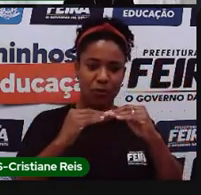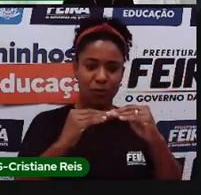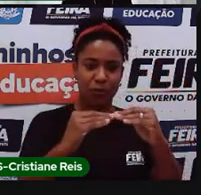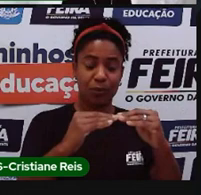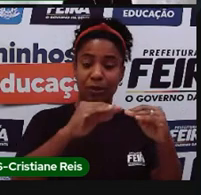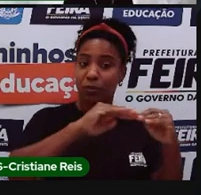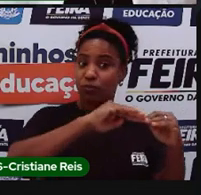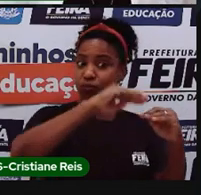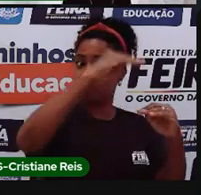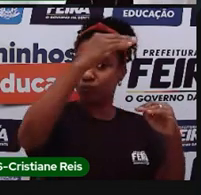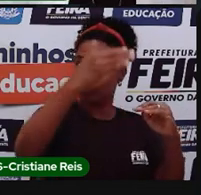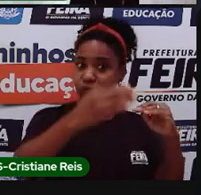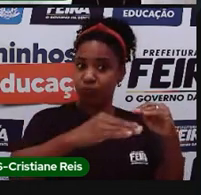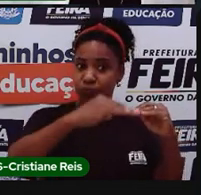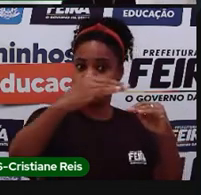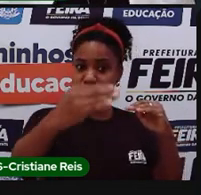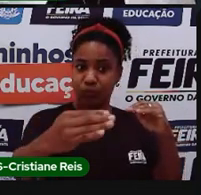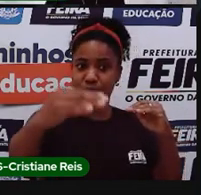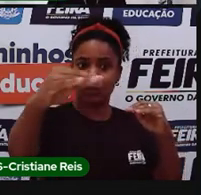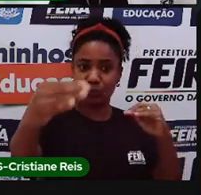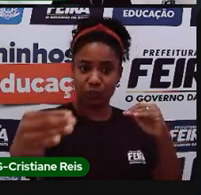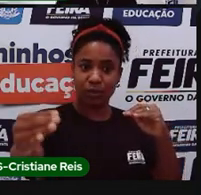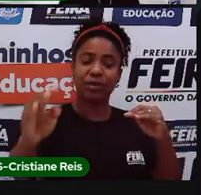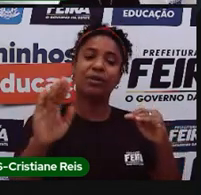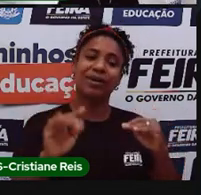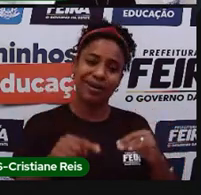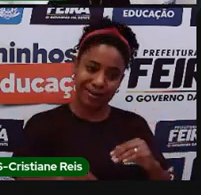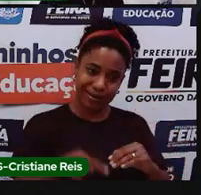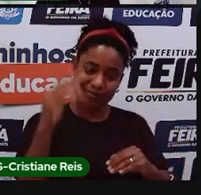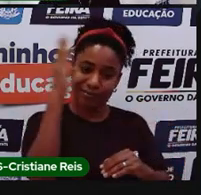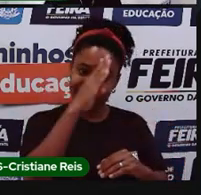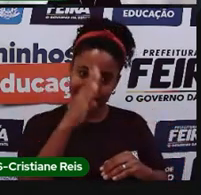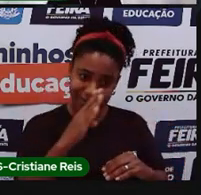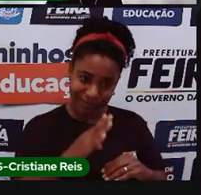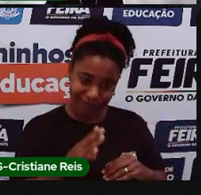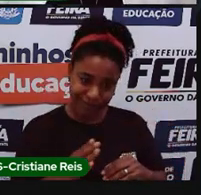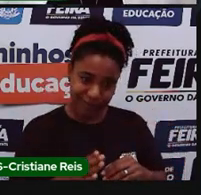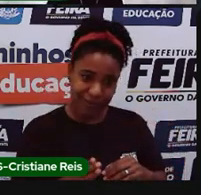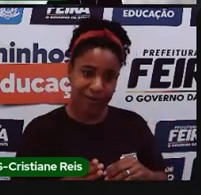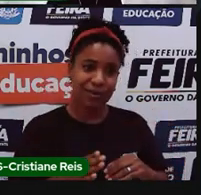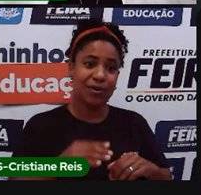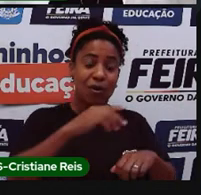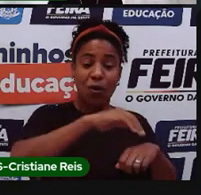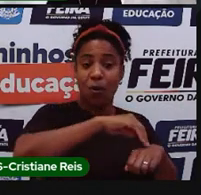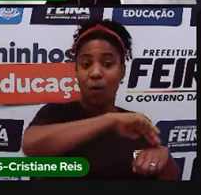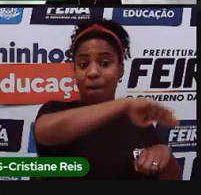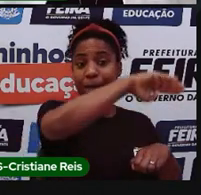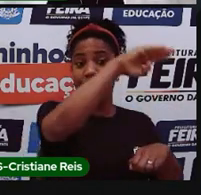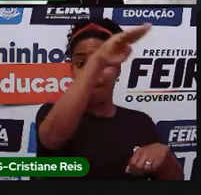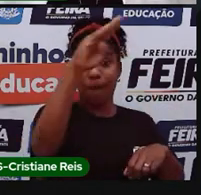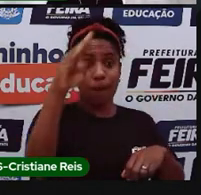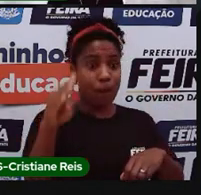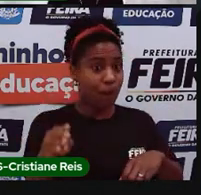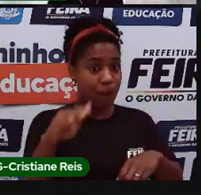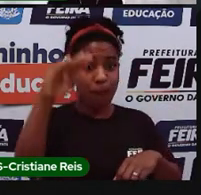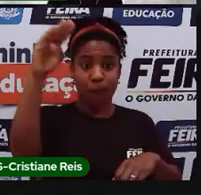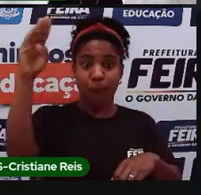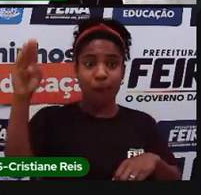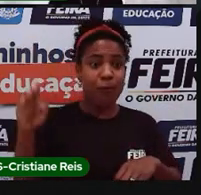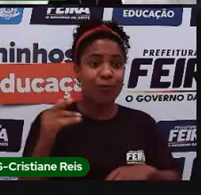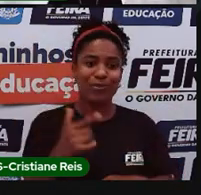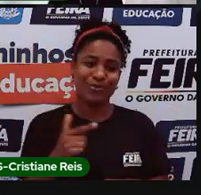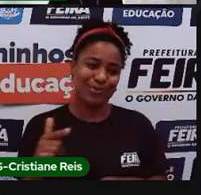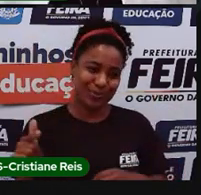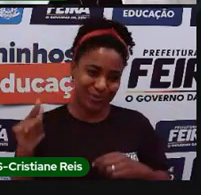né, dos planais, porque a não tem montanhas no território brasileiro, né, como você já sabe. Então, na realidade, essa aqui, a